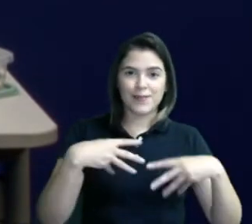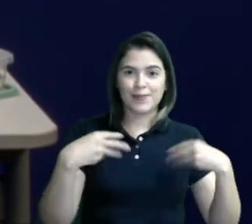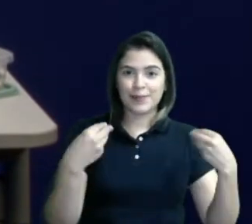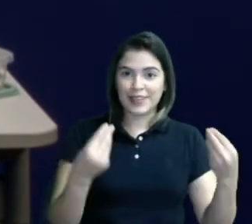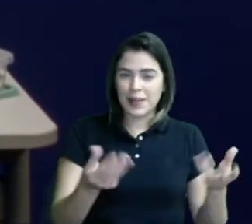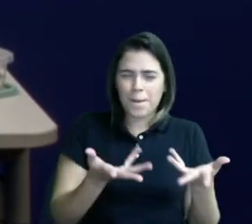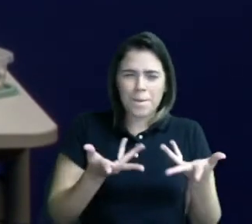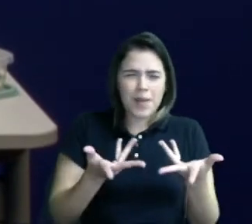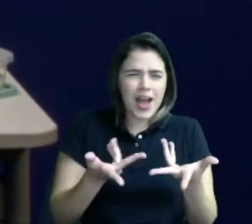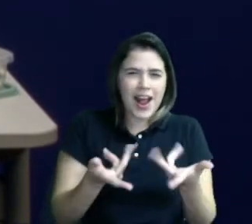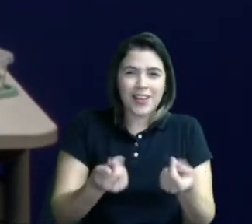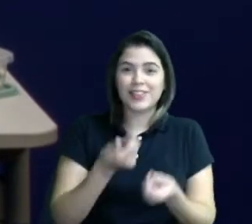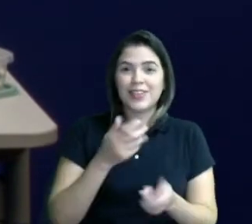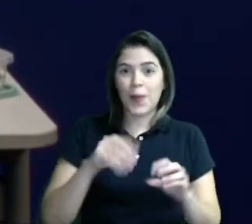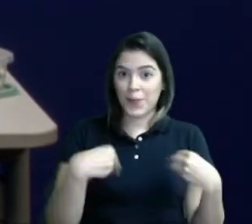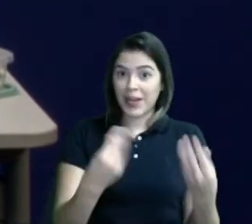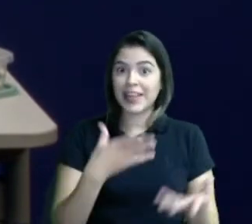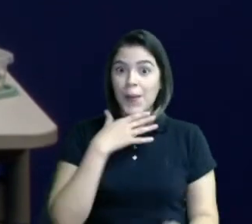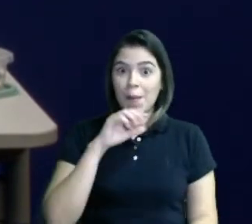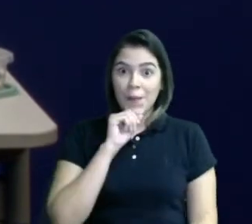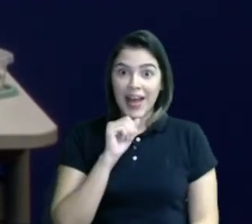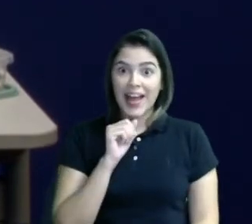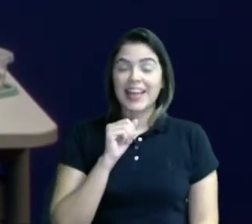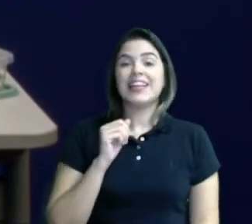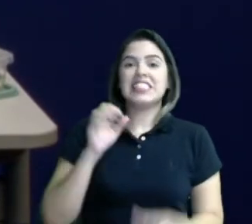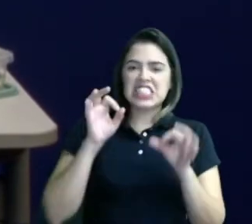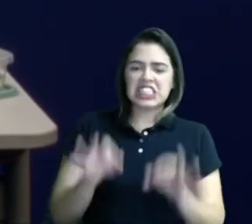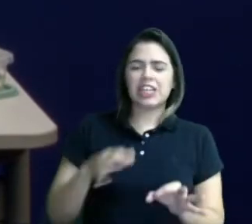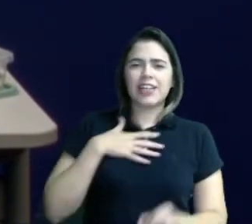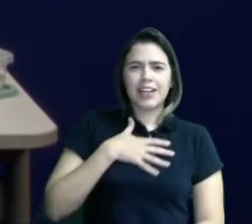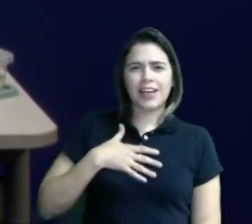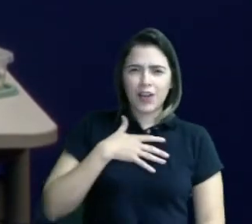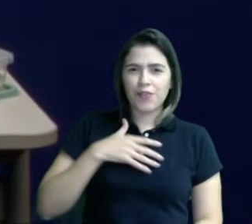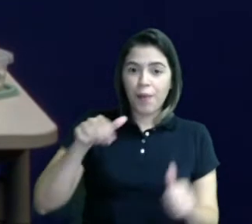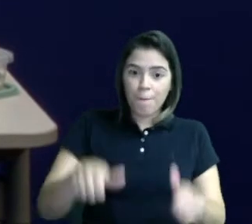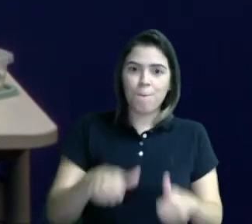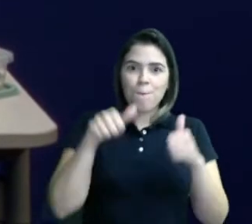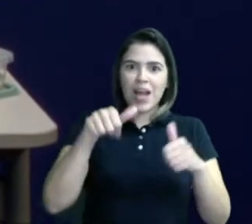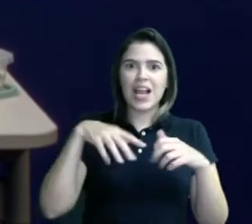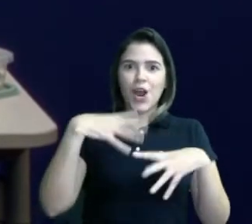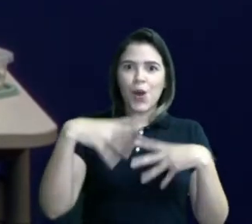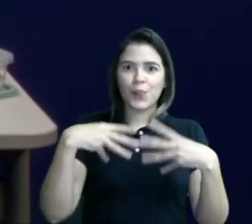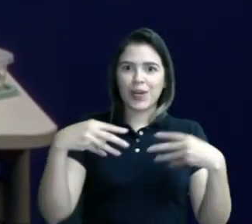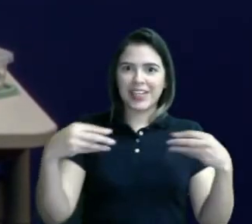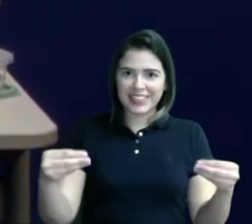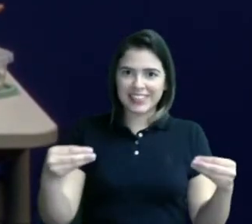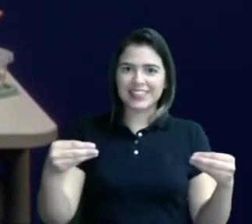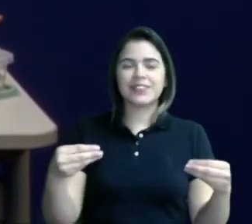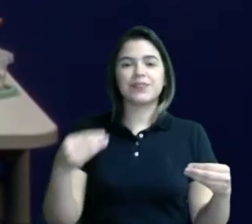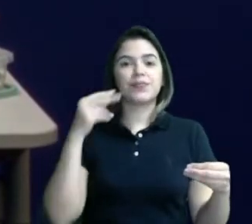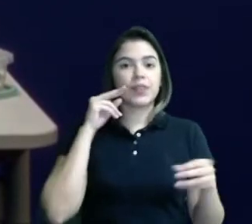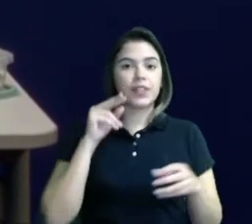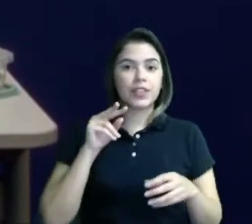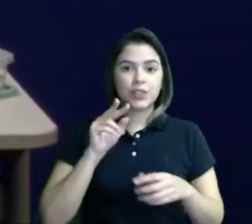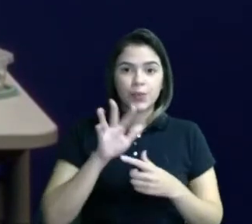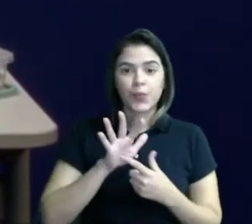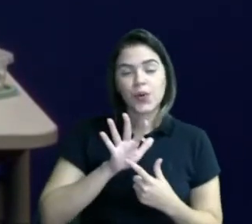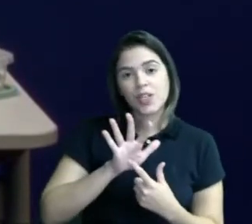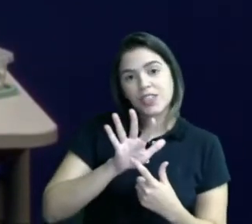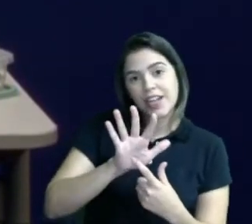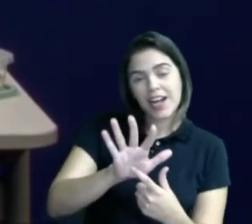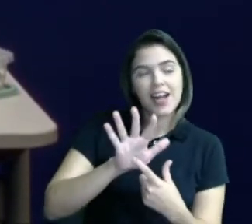maravilhosa para o papai. Garanto que ele vai gostar, vai ser o melhor presente. Deixa eu mostrar aqui.